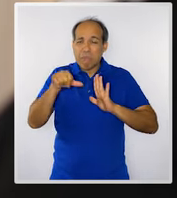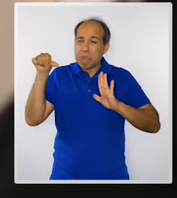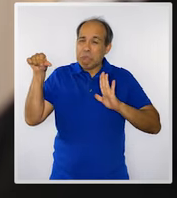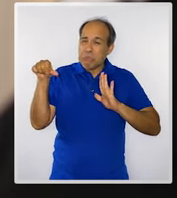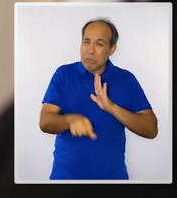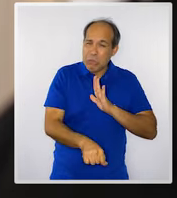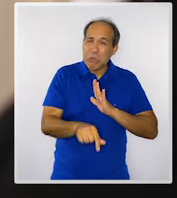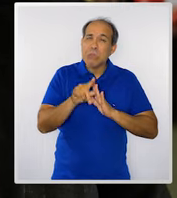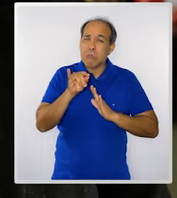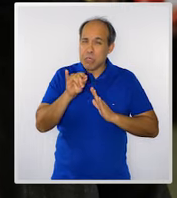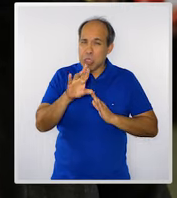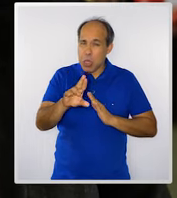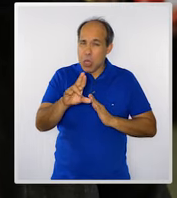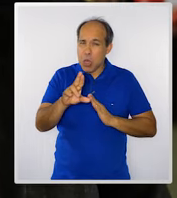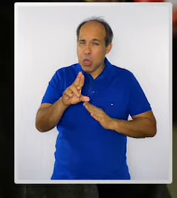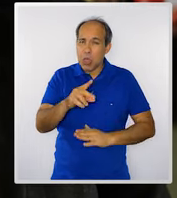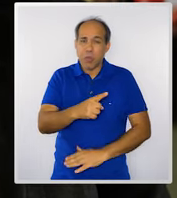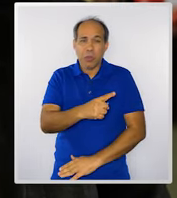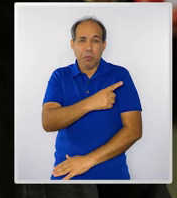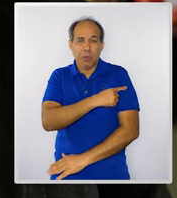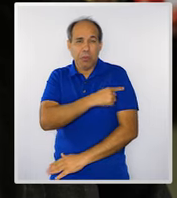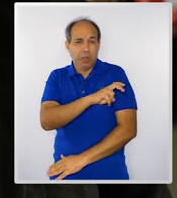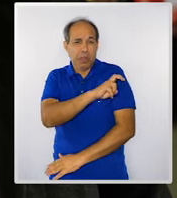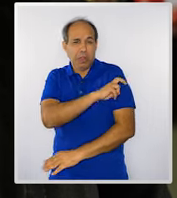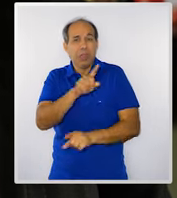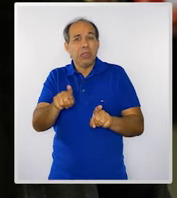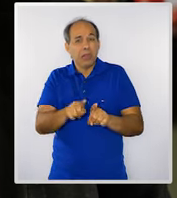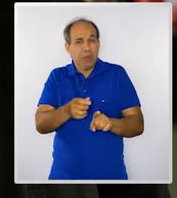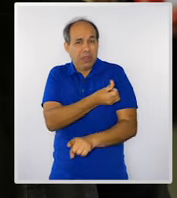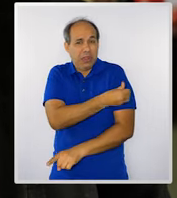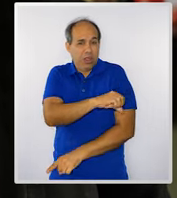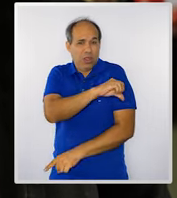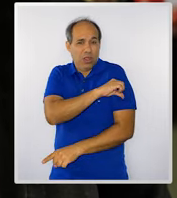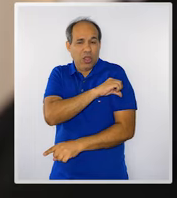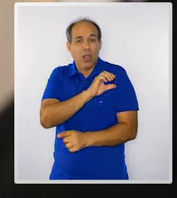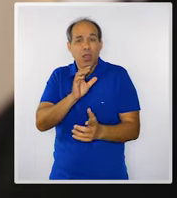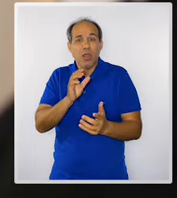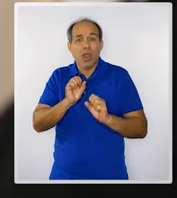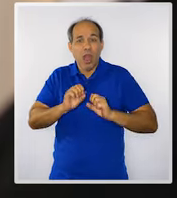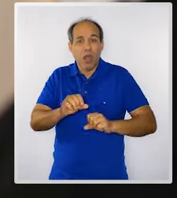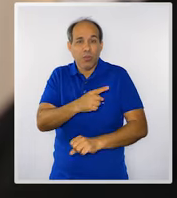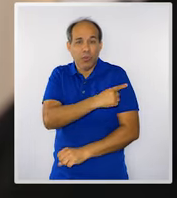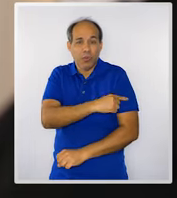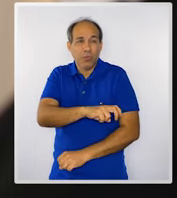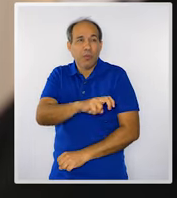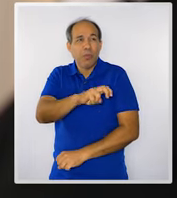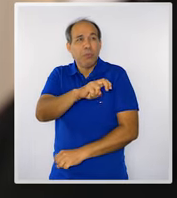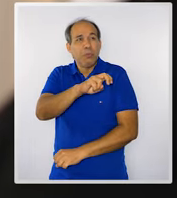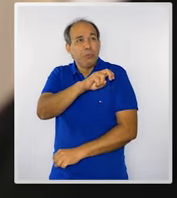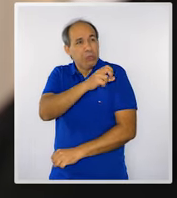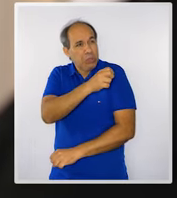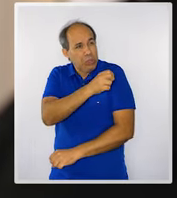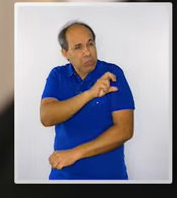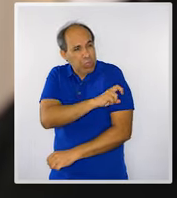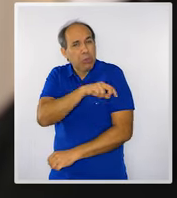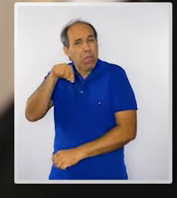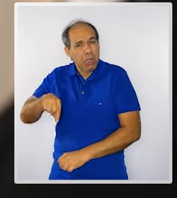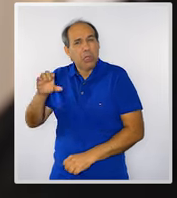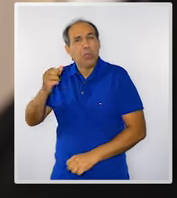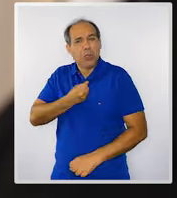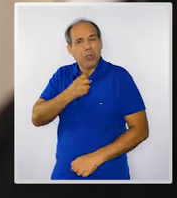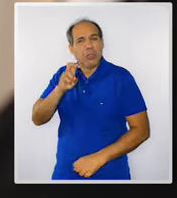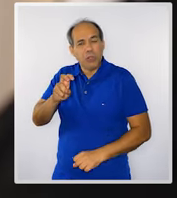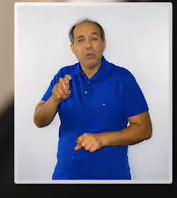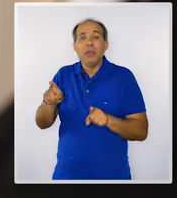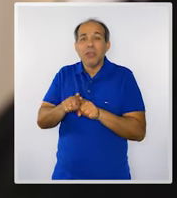significativa nos anos iniciais e finais. Nos anos iniciais, Niterói teve nota 5 e nos anos finais